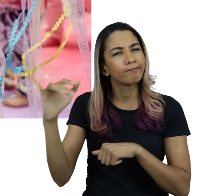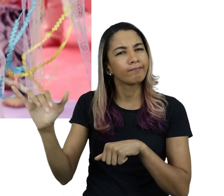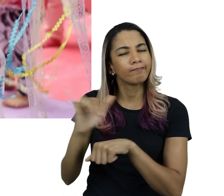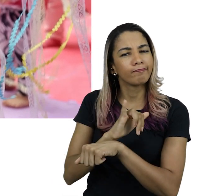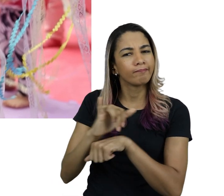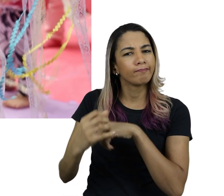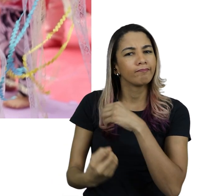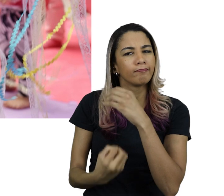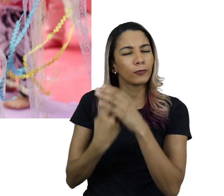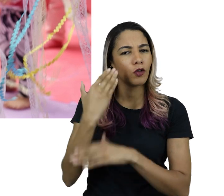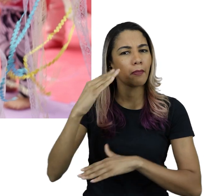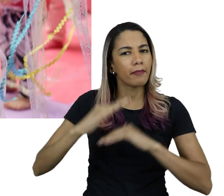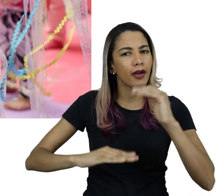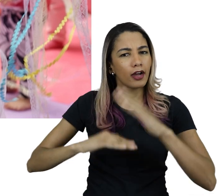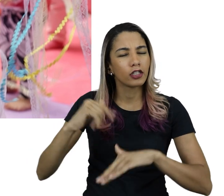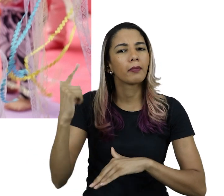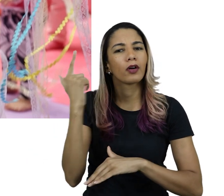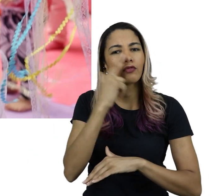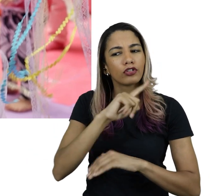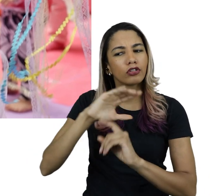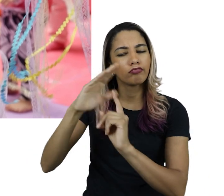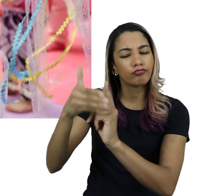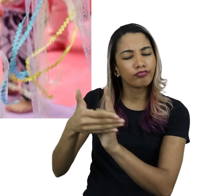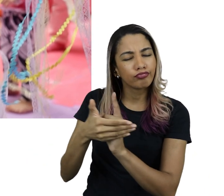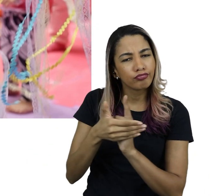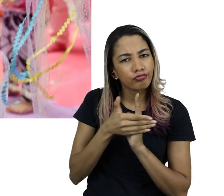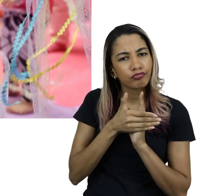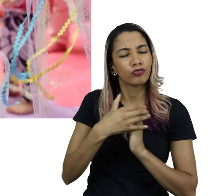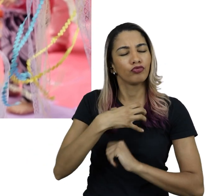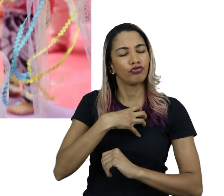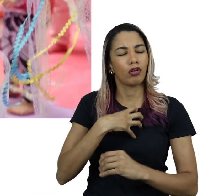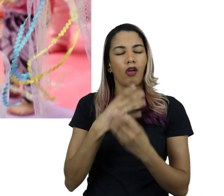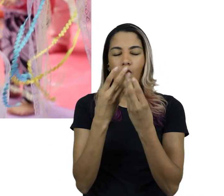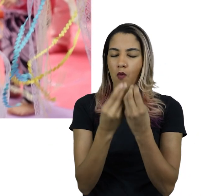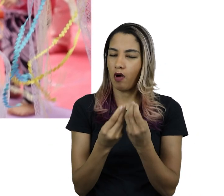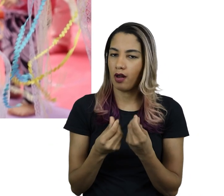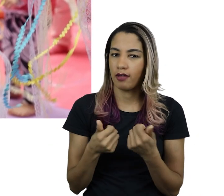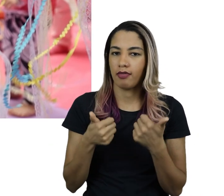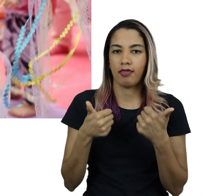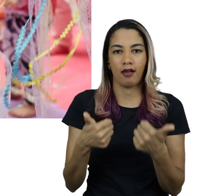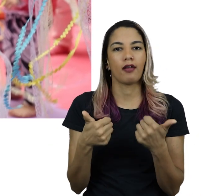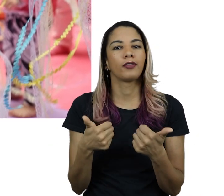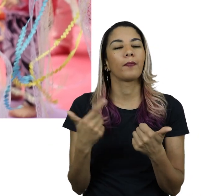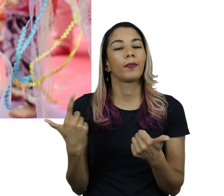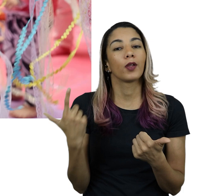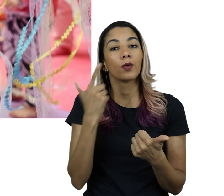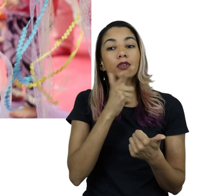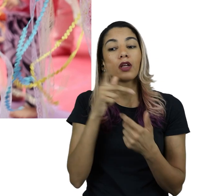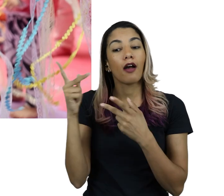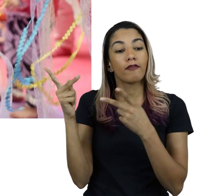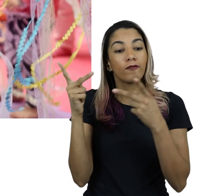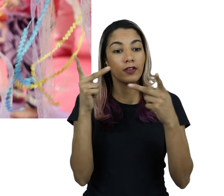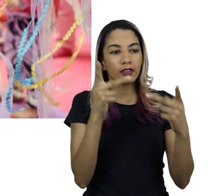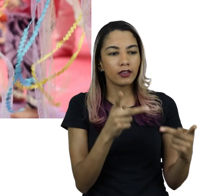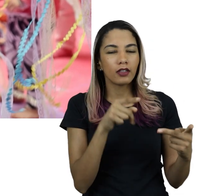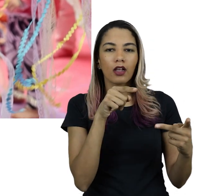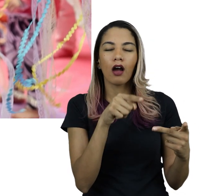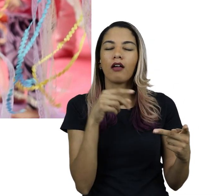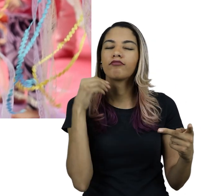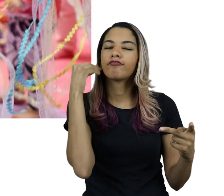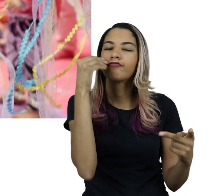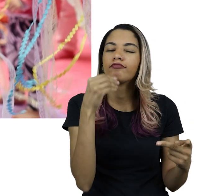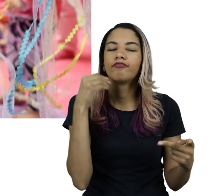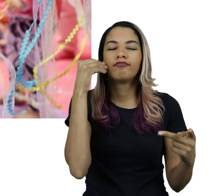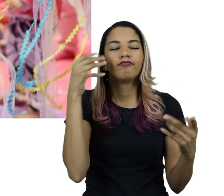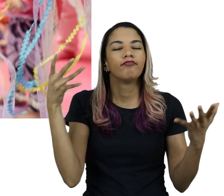planejadas e desenvolvidas ações para acolher estes grupos de maneira qualificada, transformando a ida ao